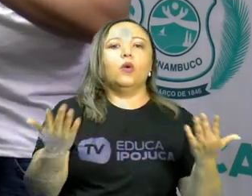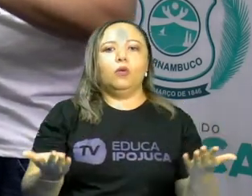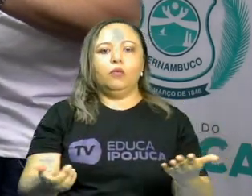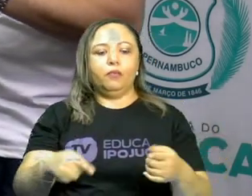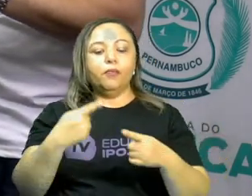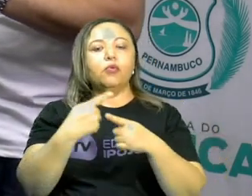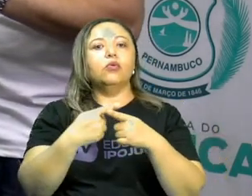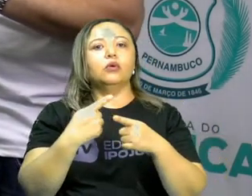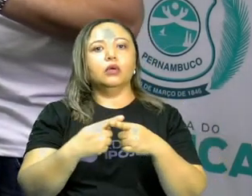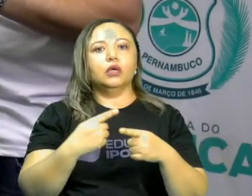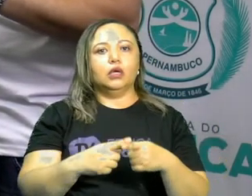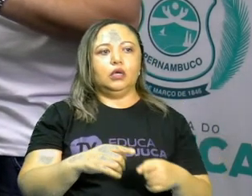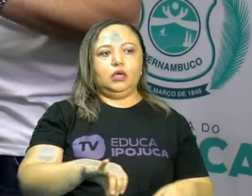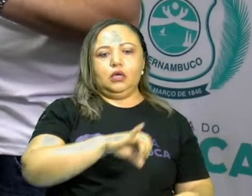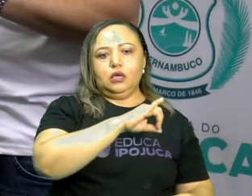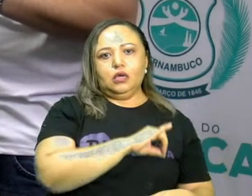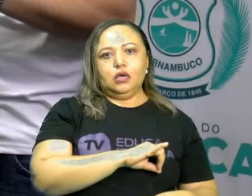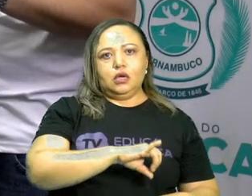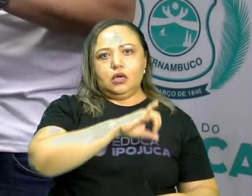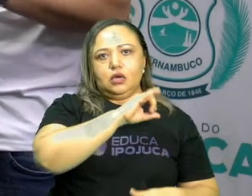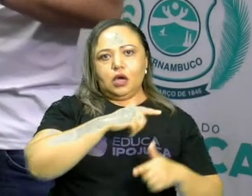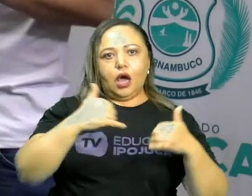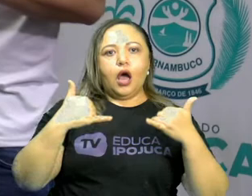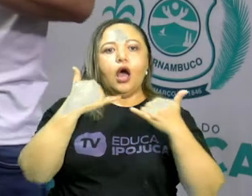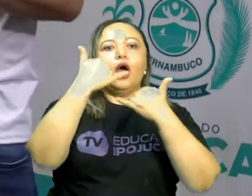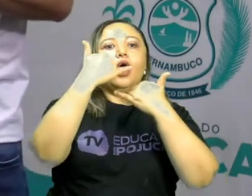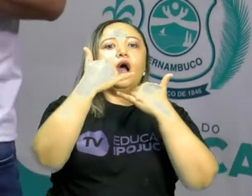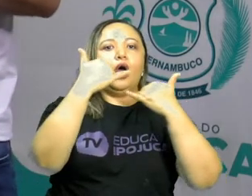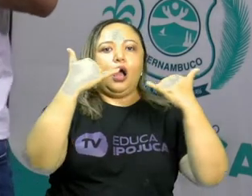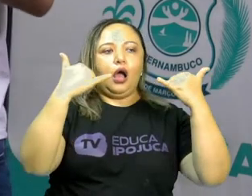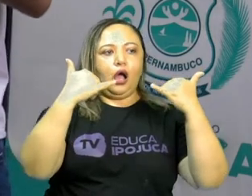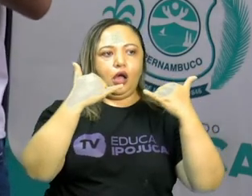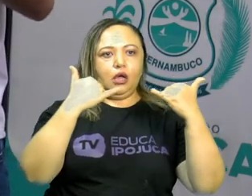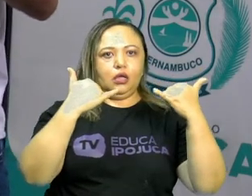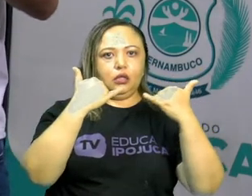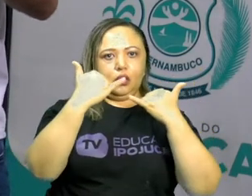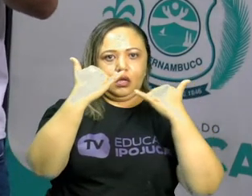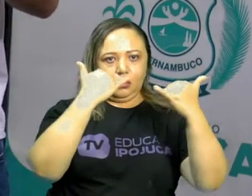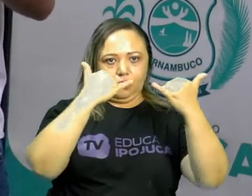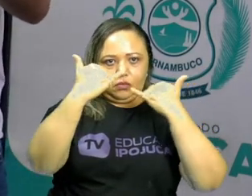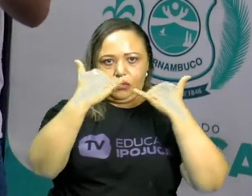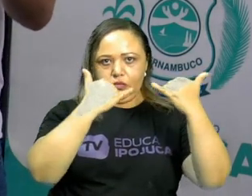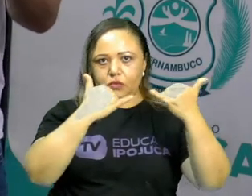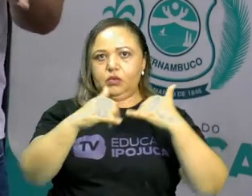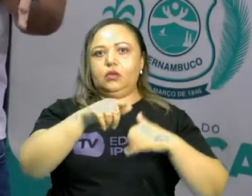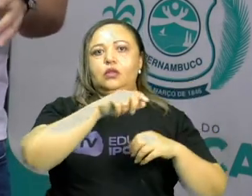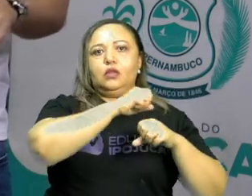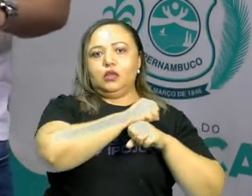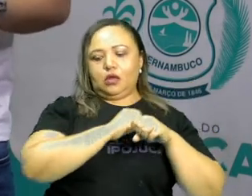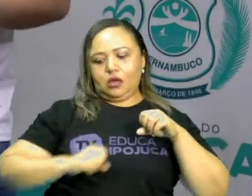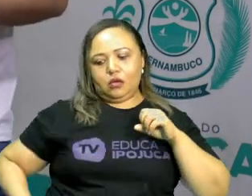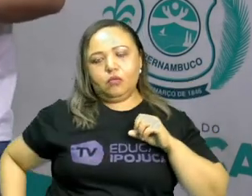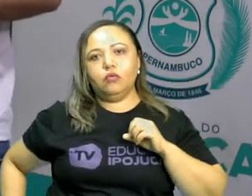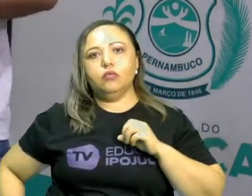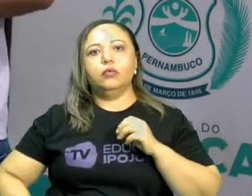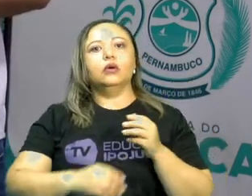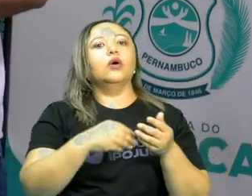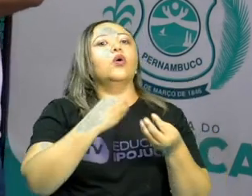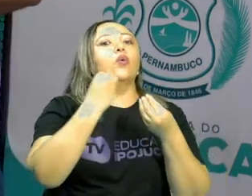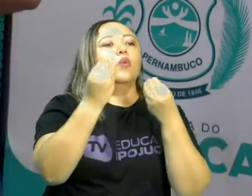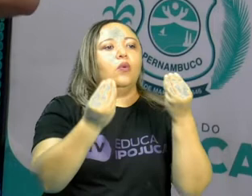motivos levaram a proclamação da república em 1889? Nós vimos aqui alguns, né? A questão militar, a questão